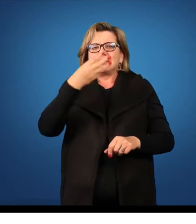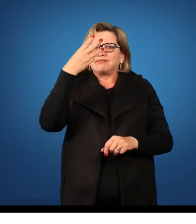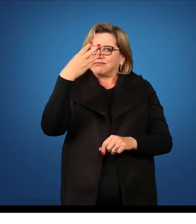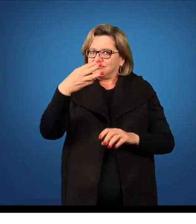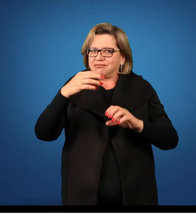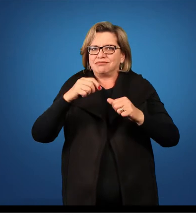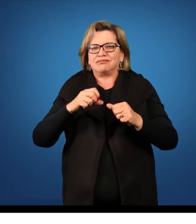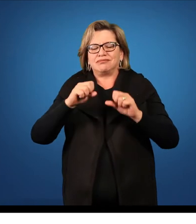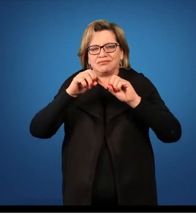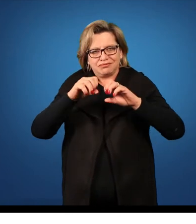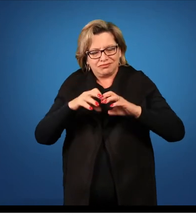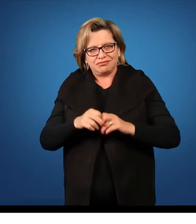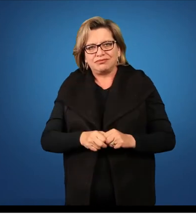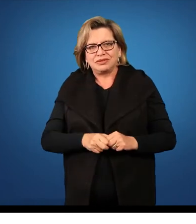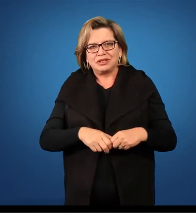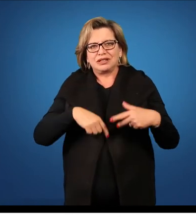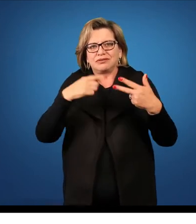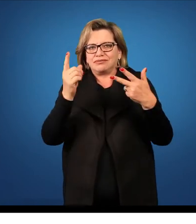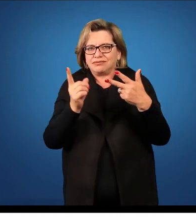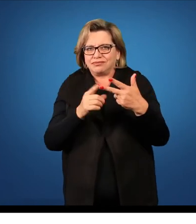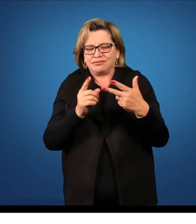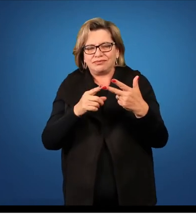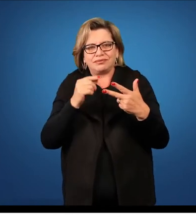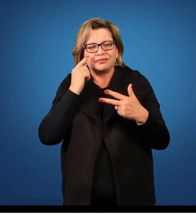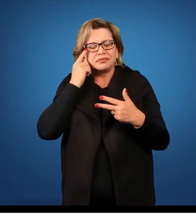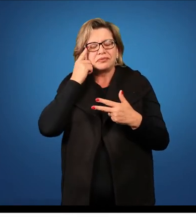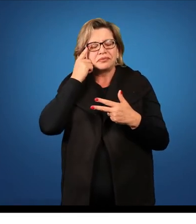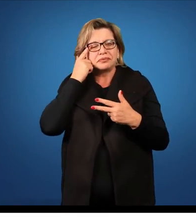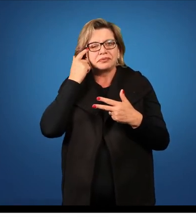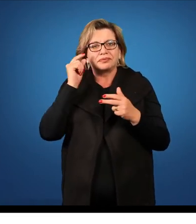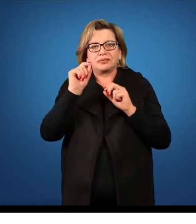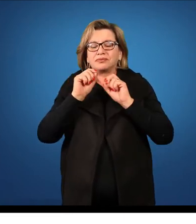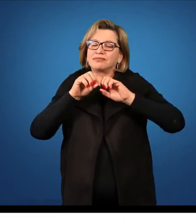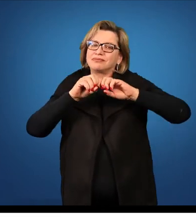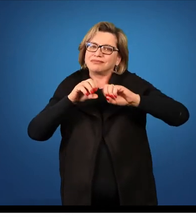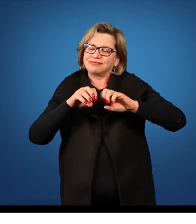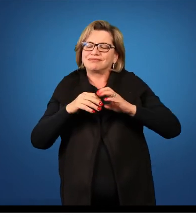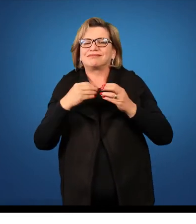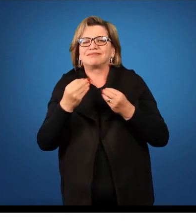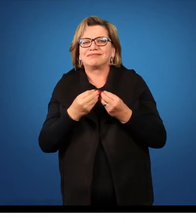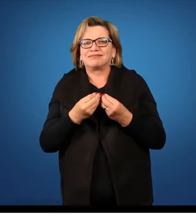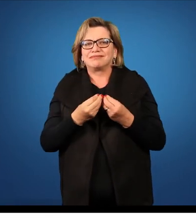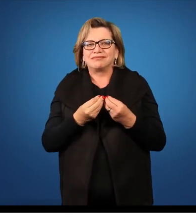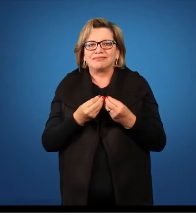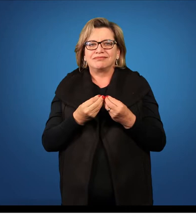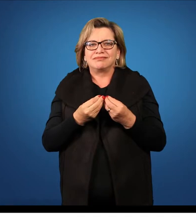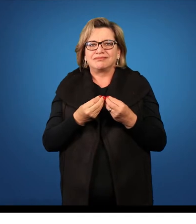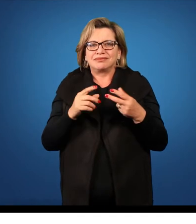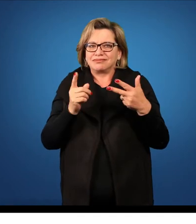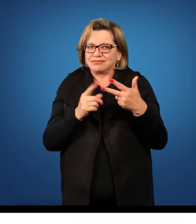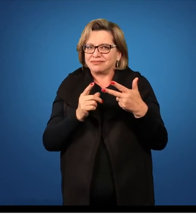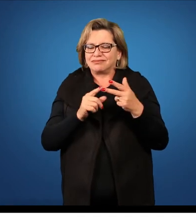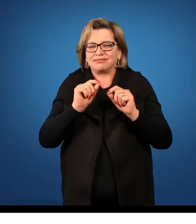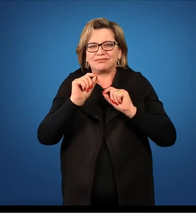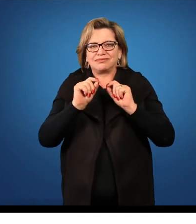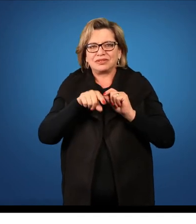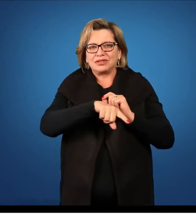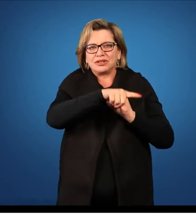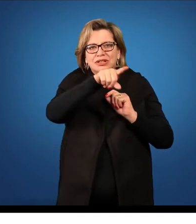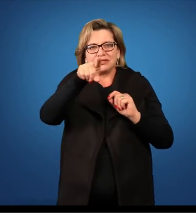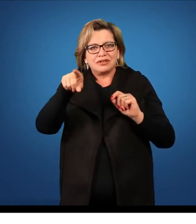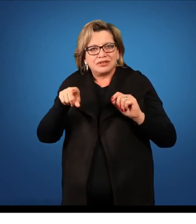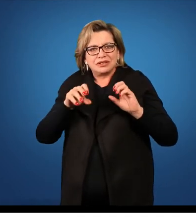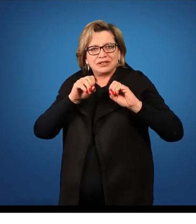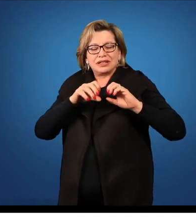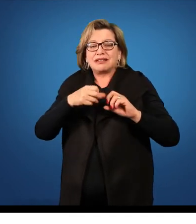Então, agora vamos falar sobre a fase 3, que é a fase de atuação ou regência de classe. Nessa fase, vocês vão